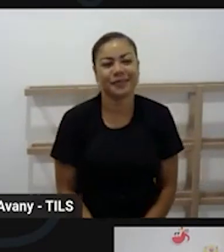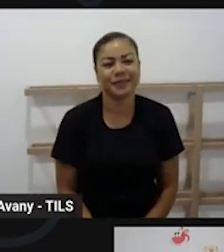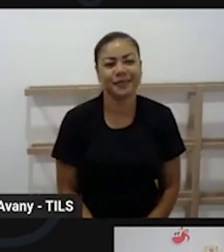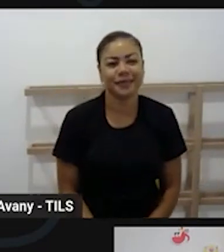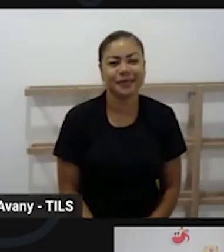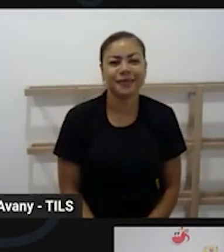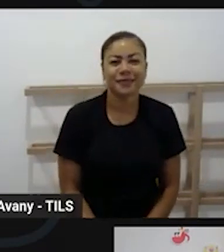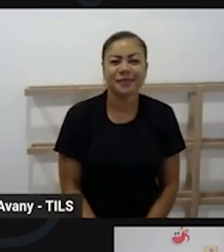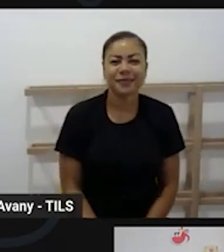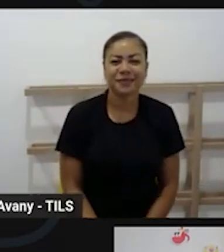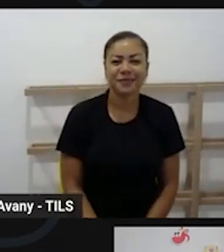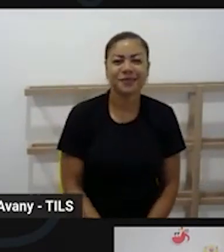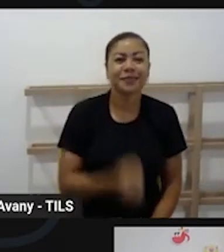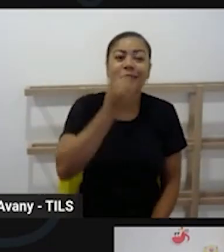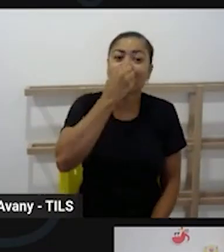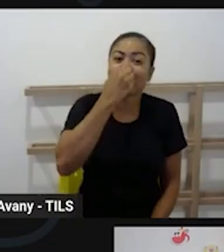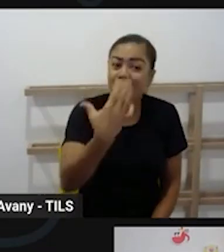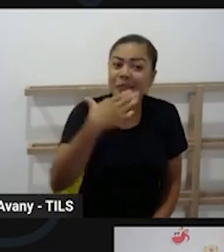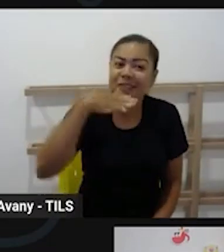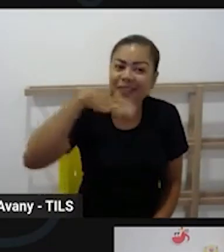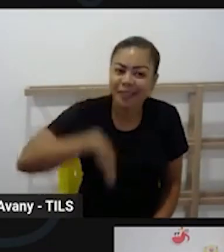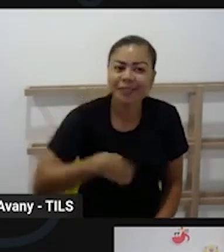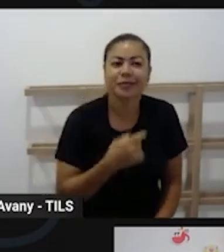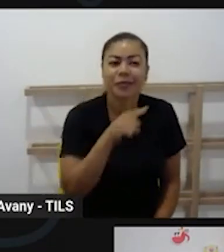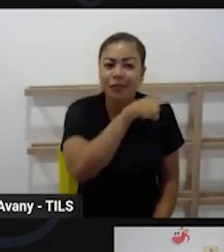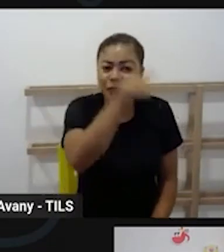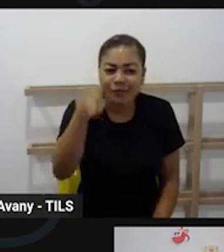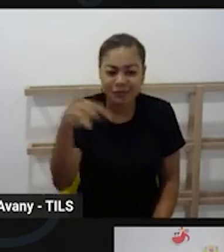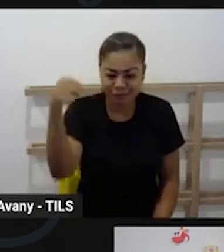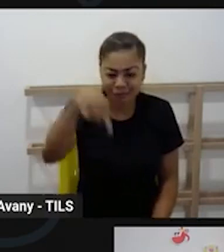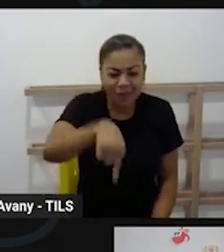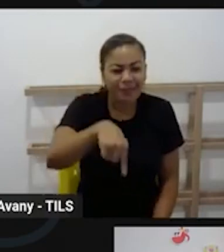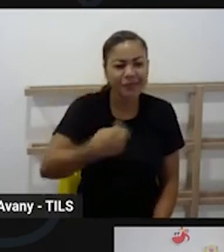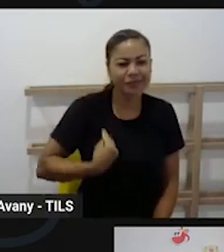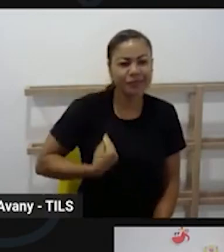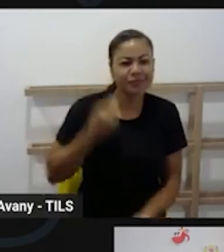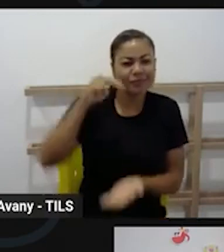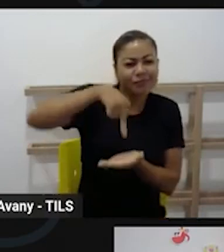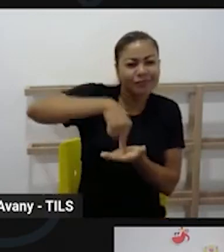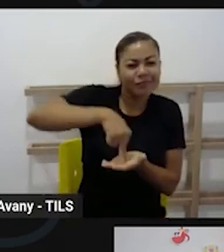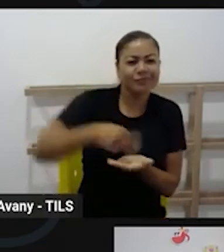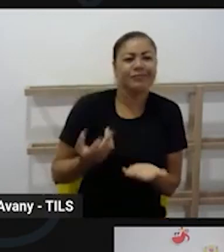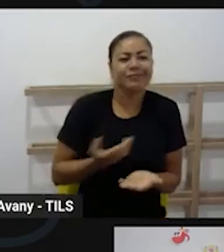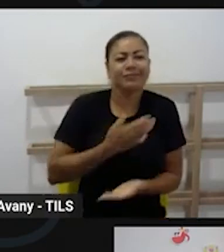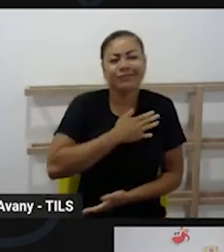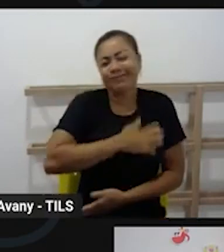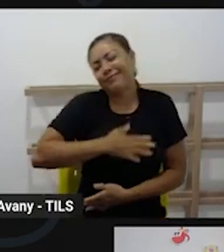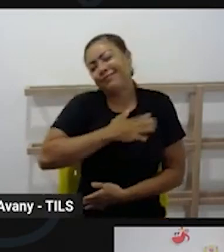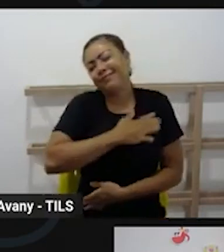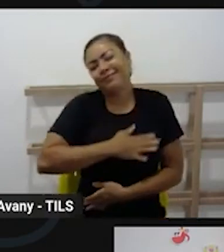Boa tarde. É um prazer ter vocês aqui novamente, nesse início de ano letivo.